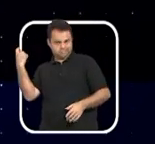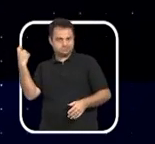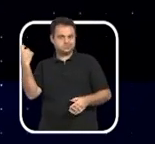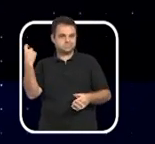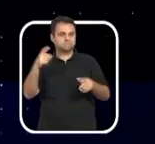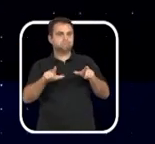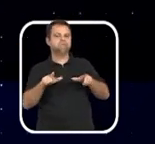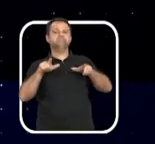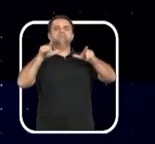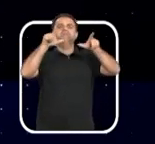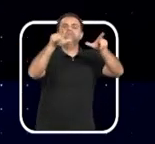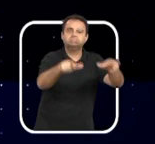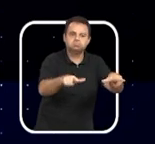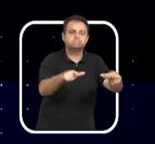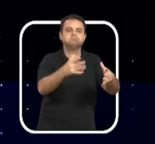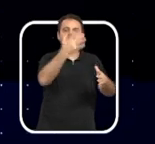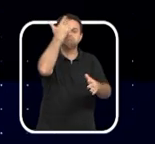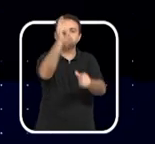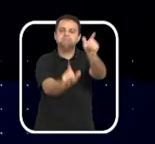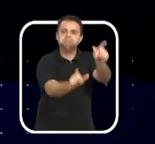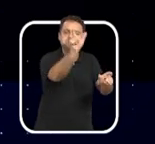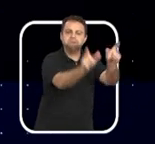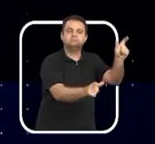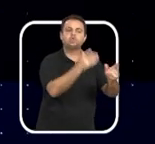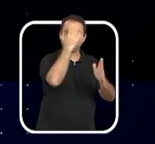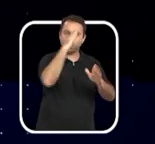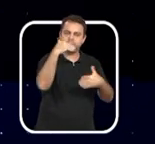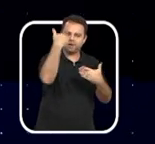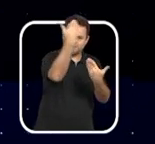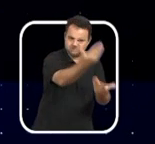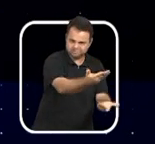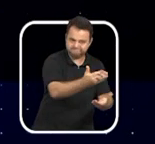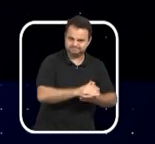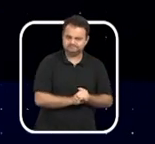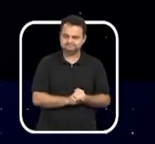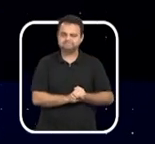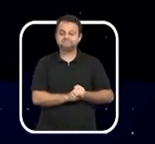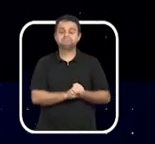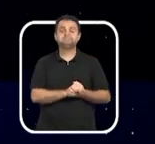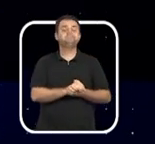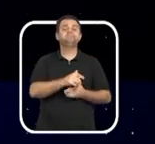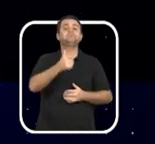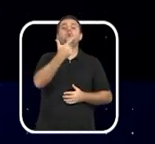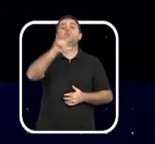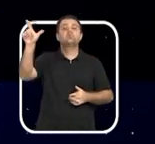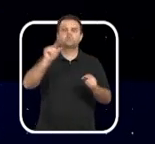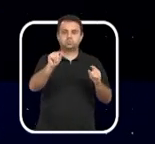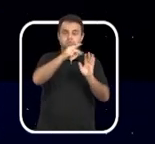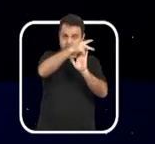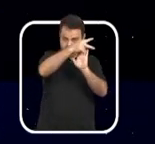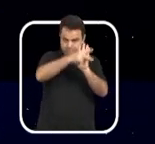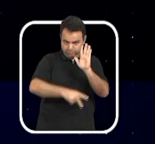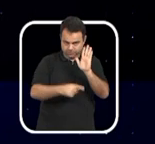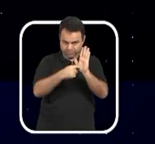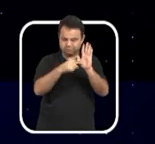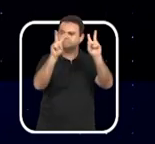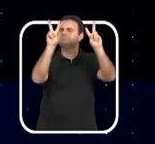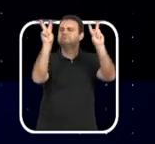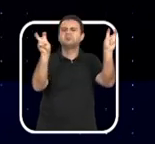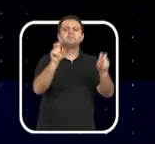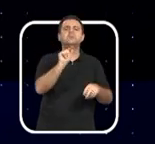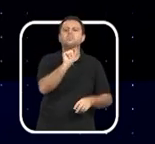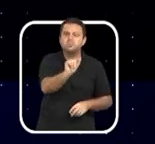homenagens e títulos a cidadãos. Outro regulamenta no âmbito do Legislativo